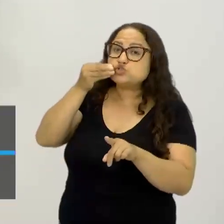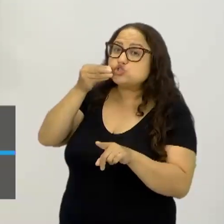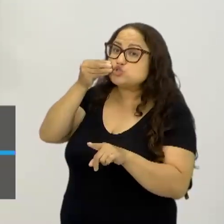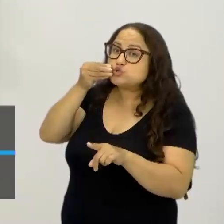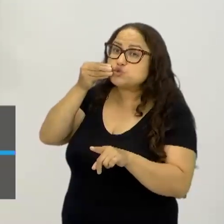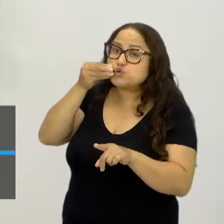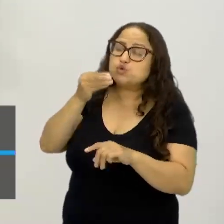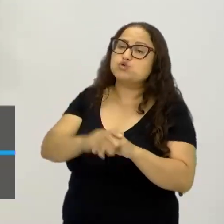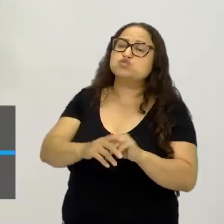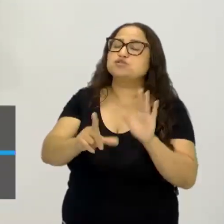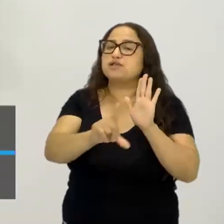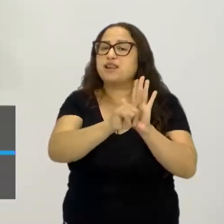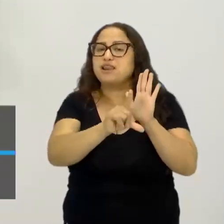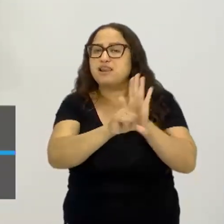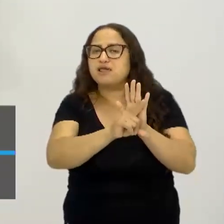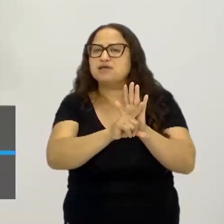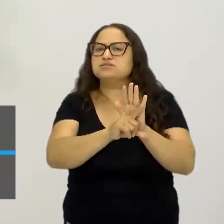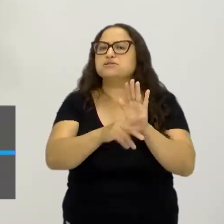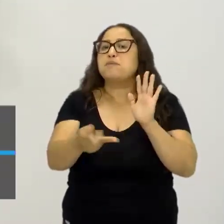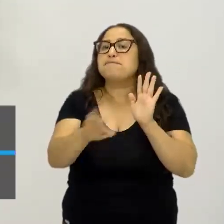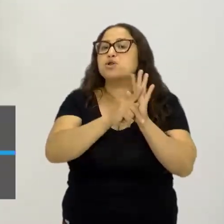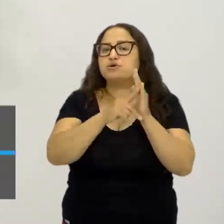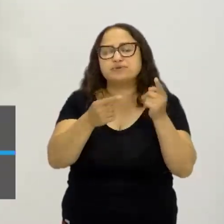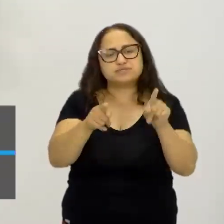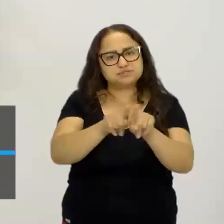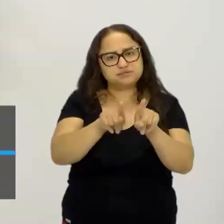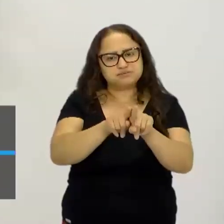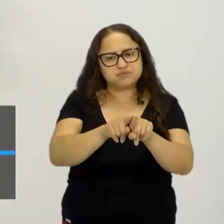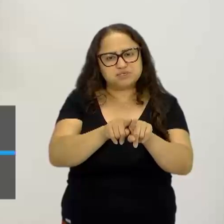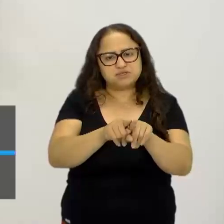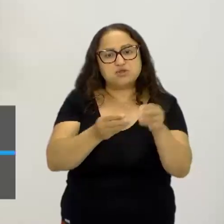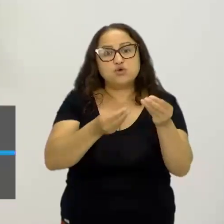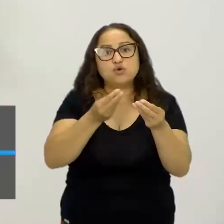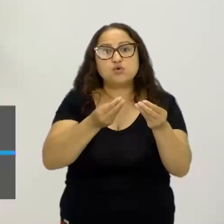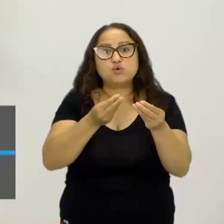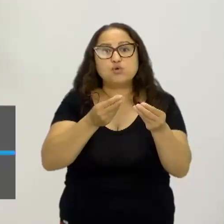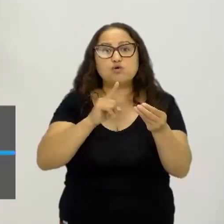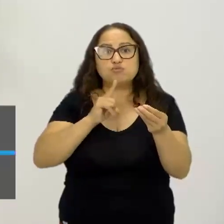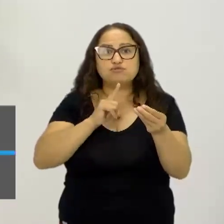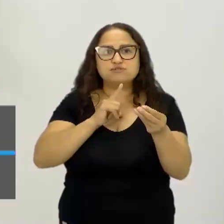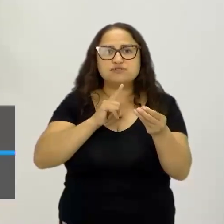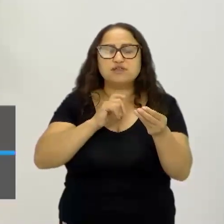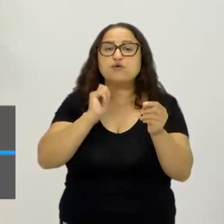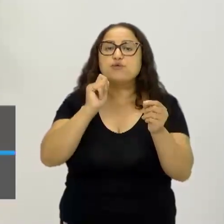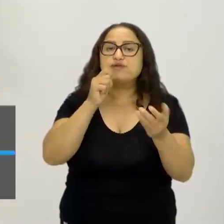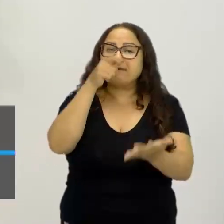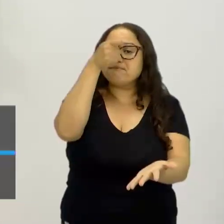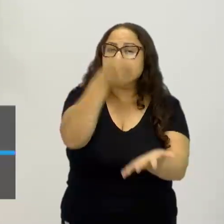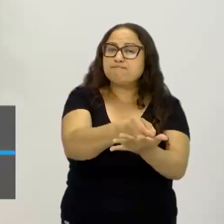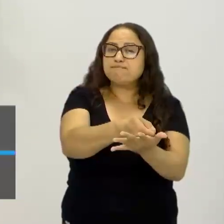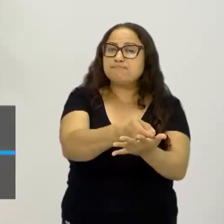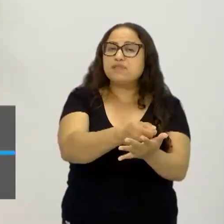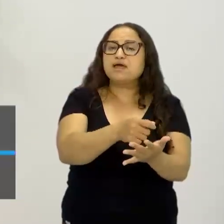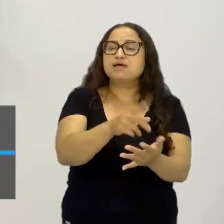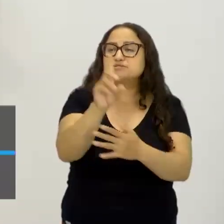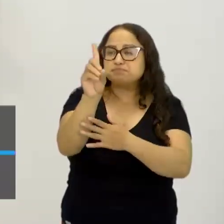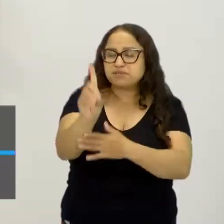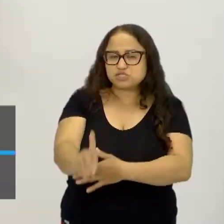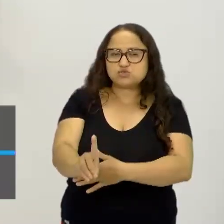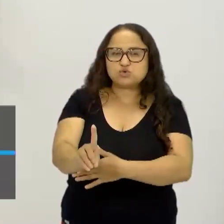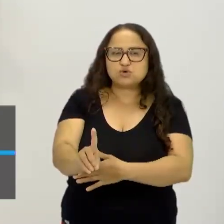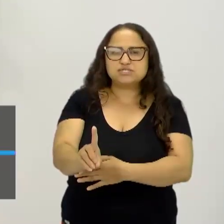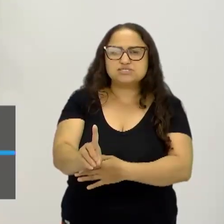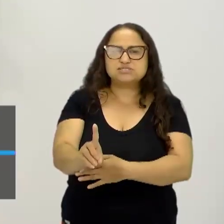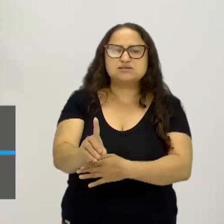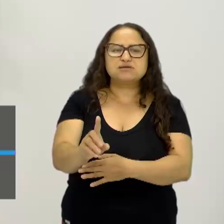discursos da lei, as leis próprias, as sanções, as penas que são aplicadas aos delinquentes, né,